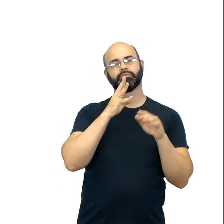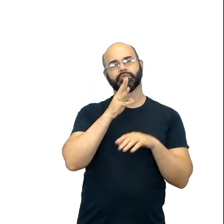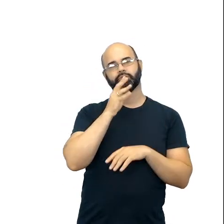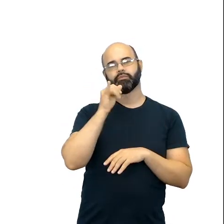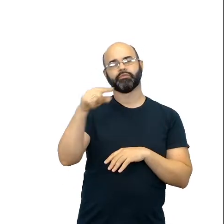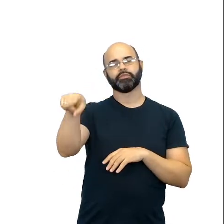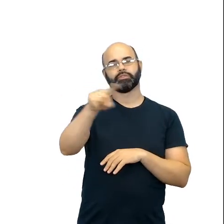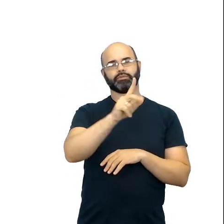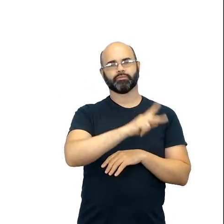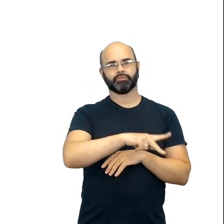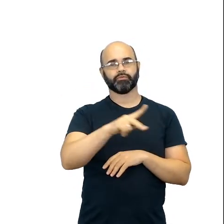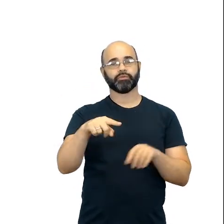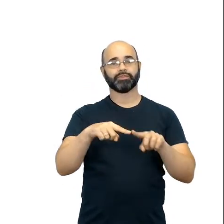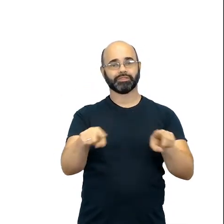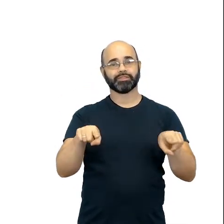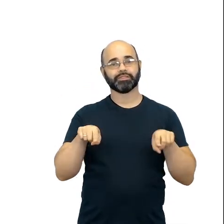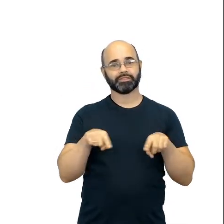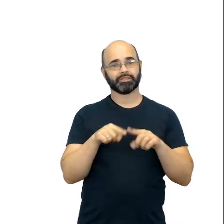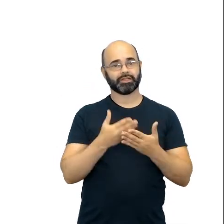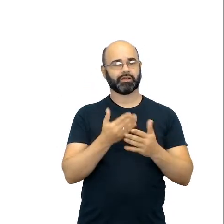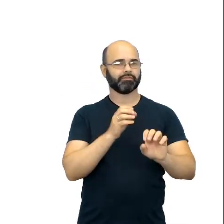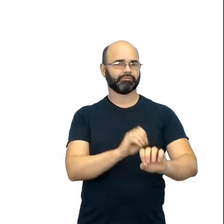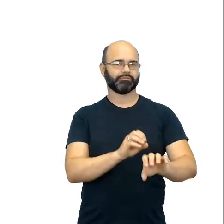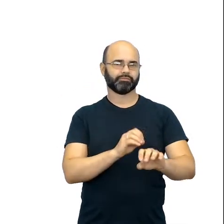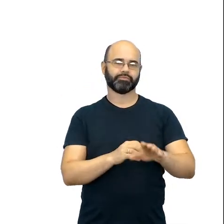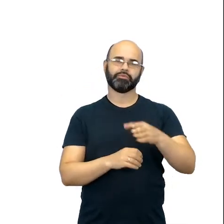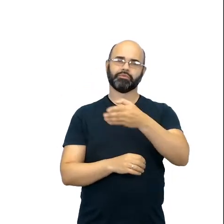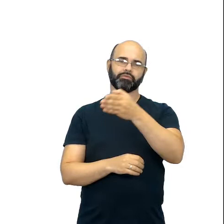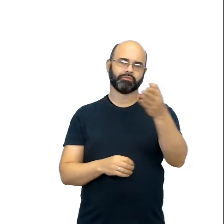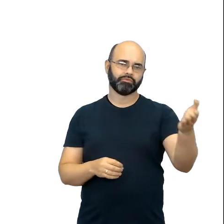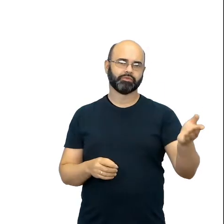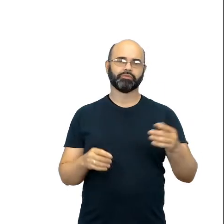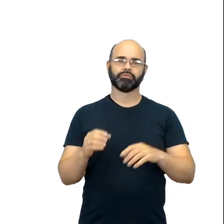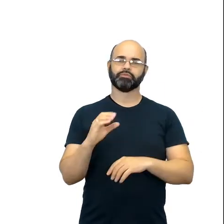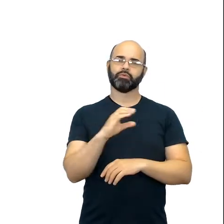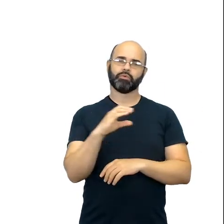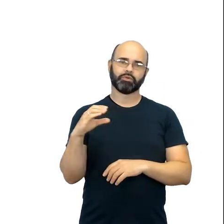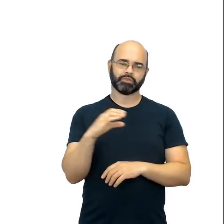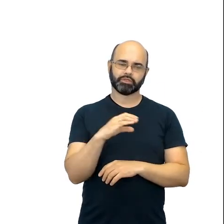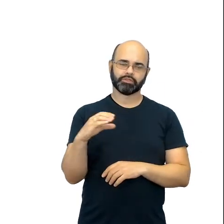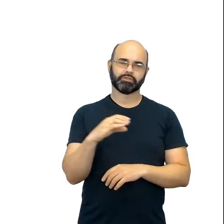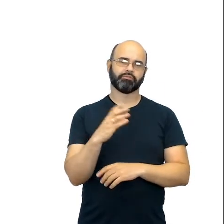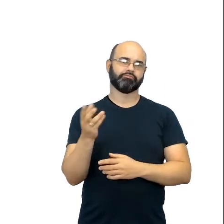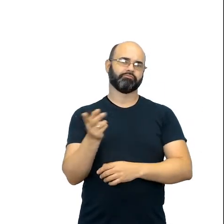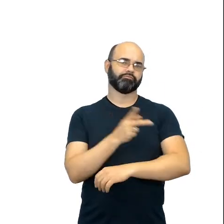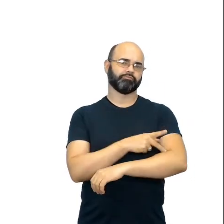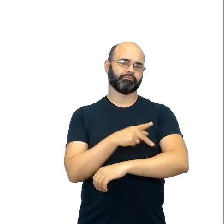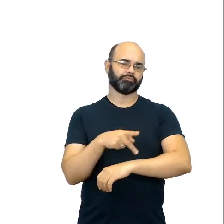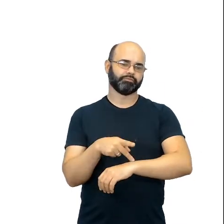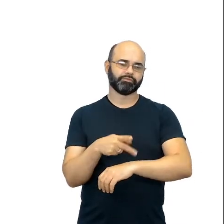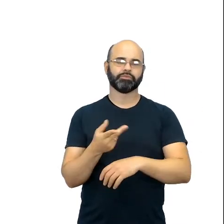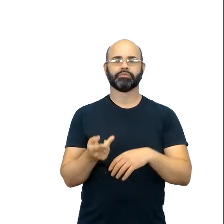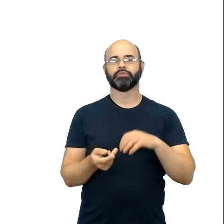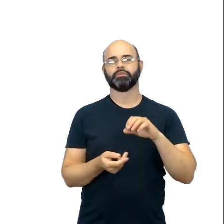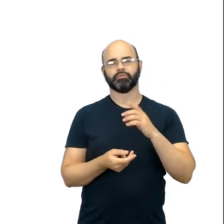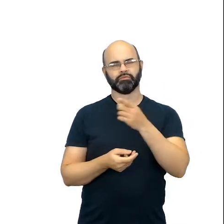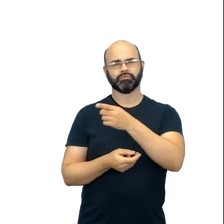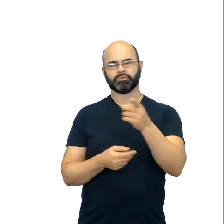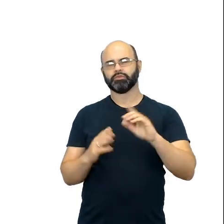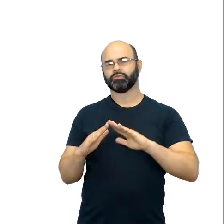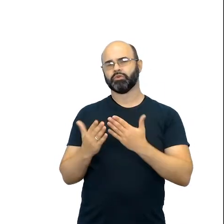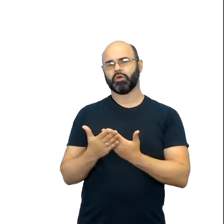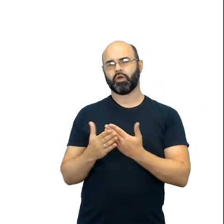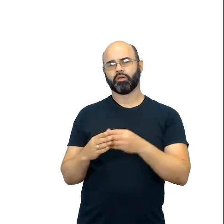sala de aula por algum motivo, ou estão numa coordenação pedagógica, mas eles estão ali na escola.